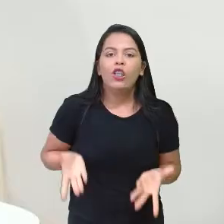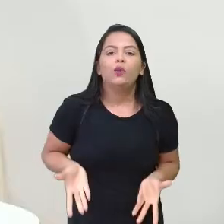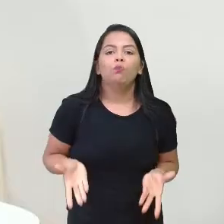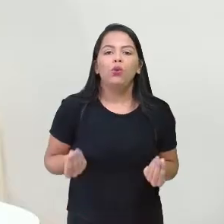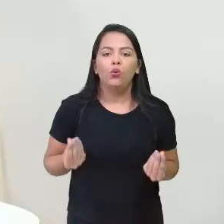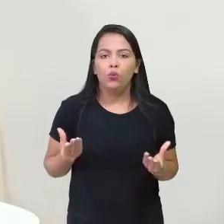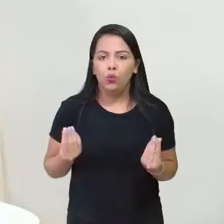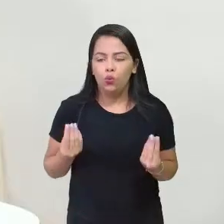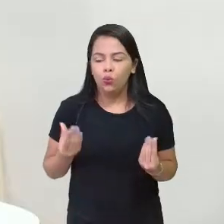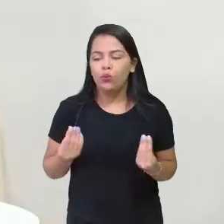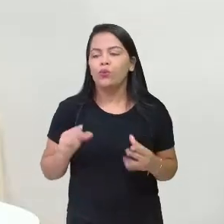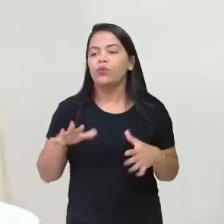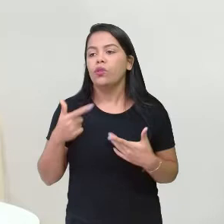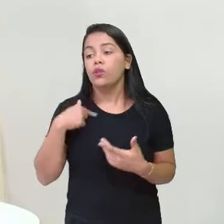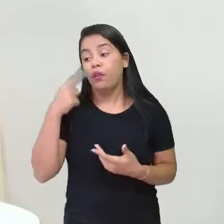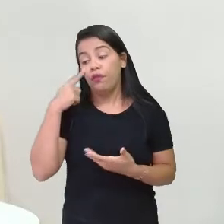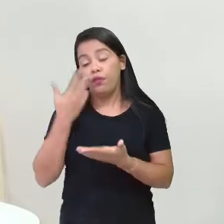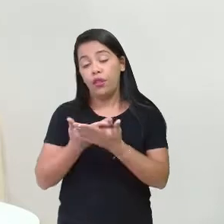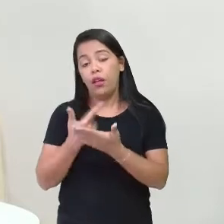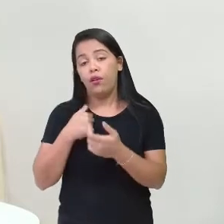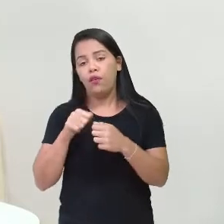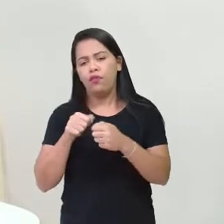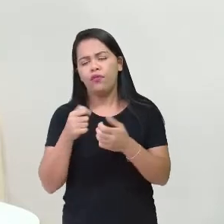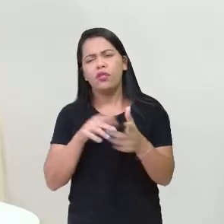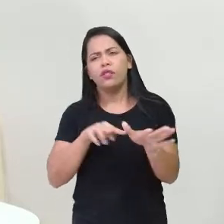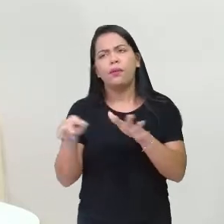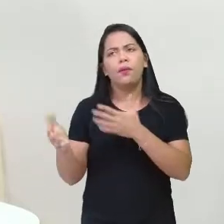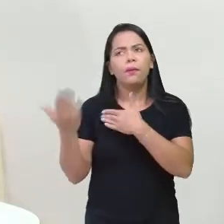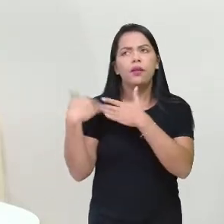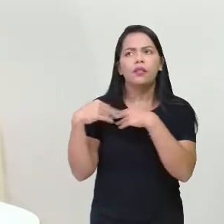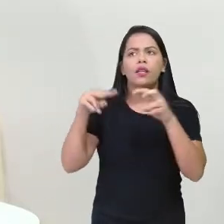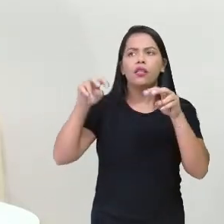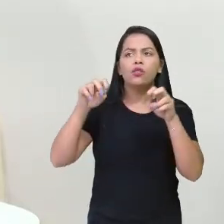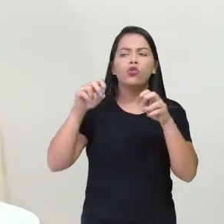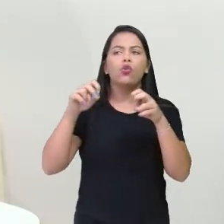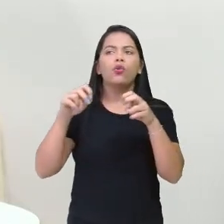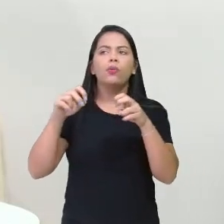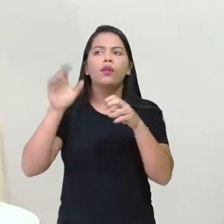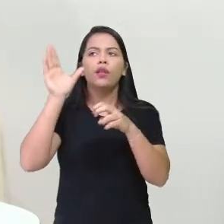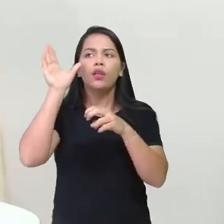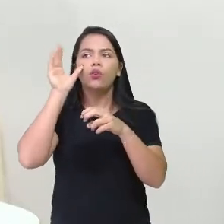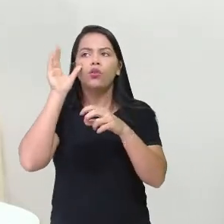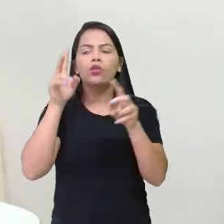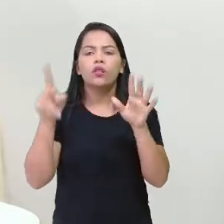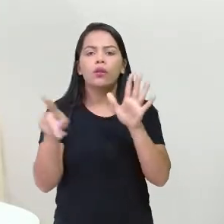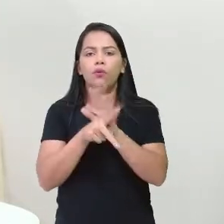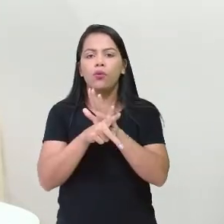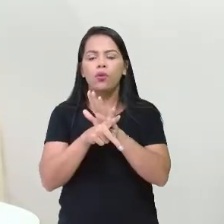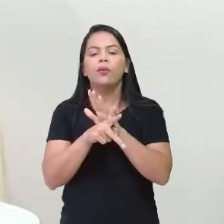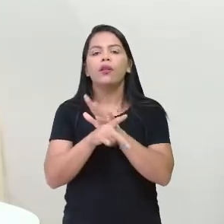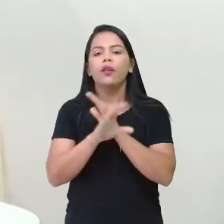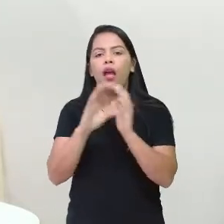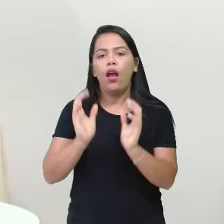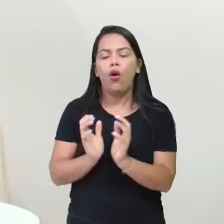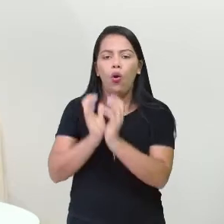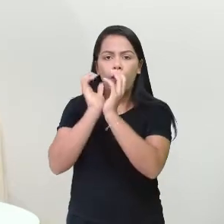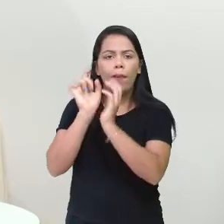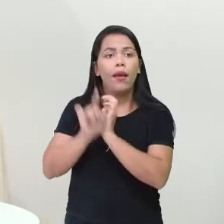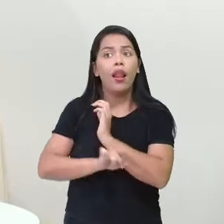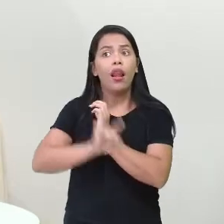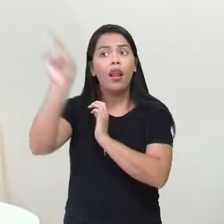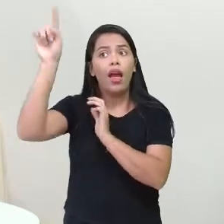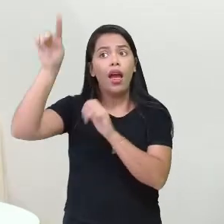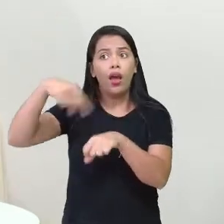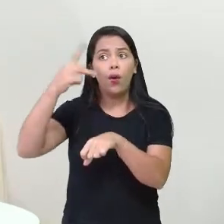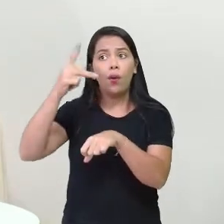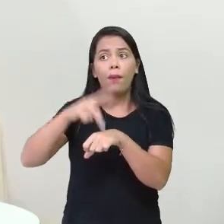vendo, né? Na aula que eu fiz semana passada sobre curiosidades da Copa, lá é um país tão rico, tão rico, professora Sandra, que